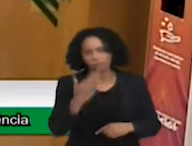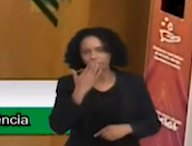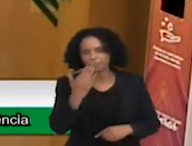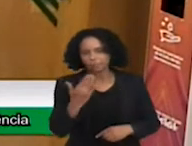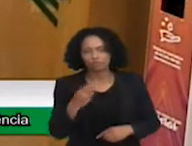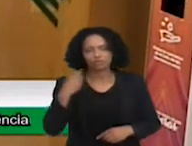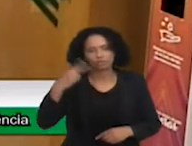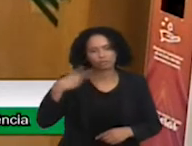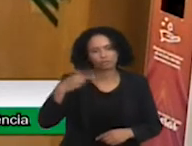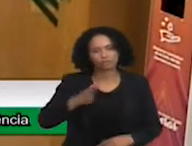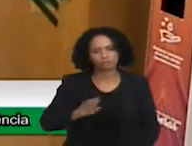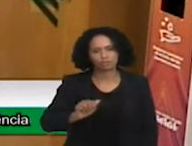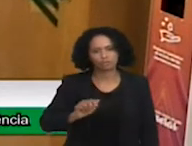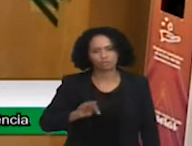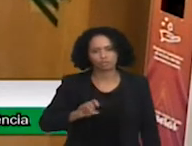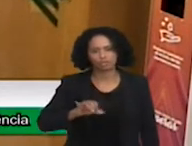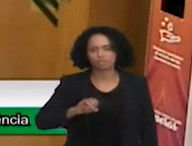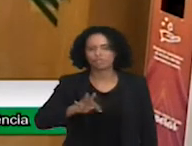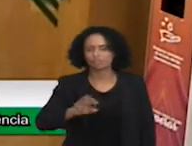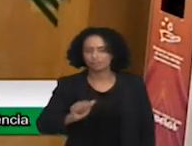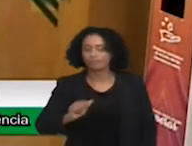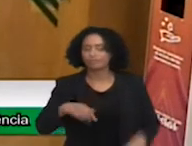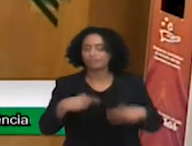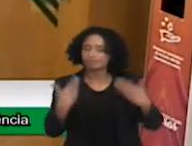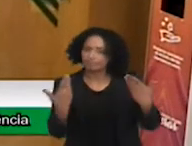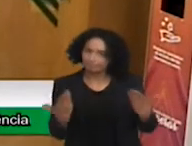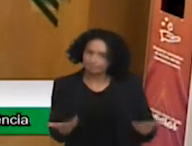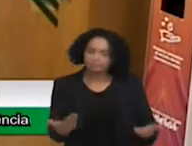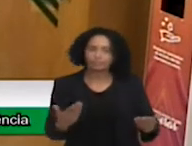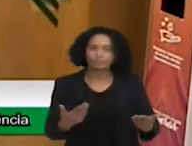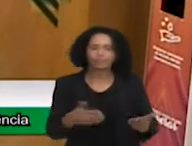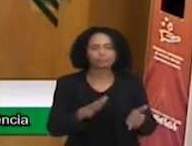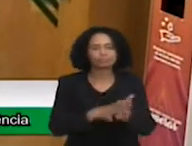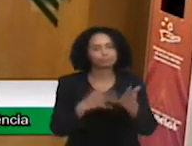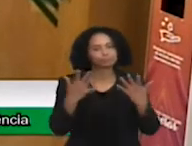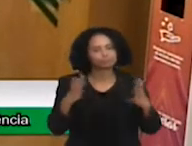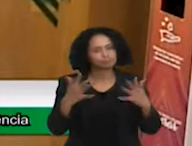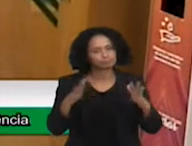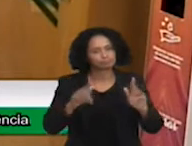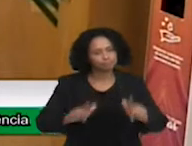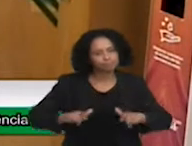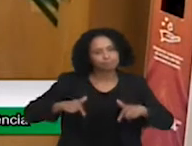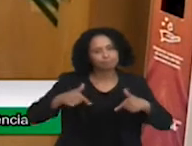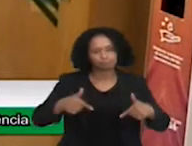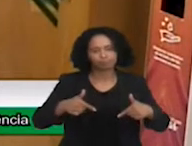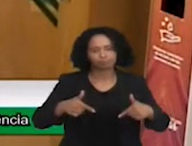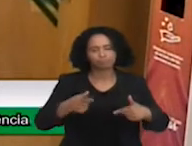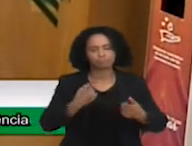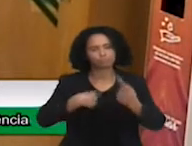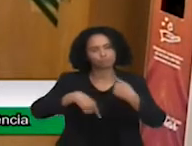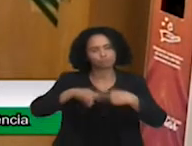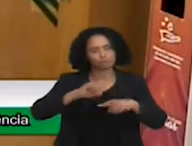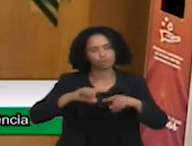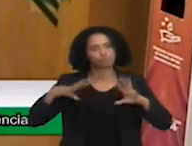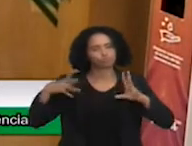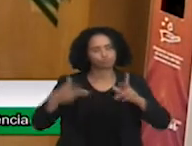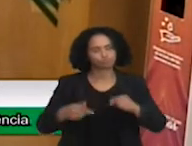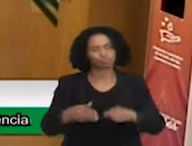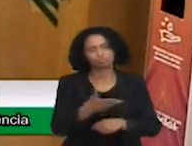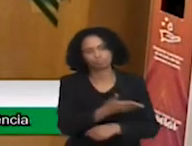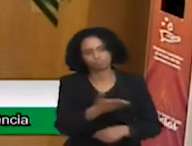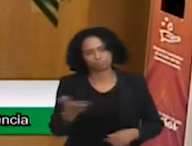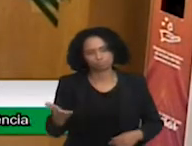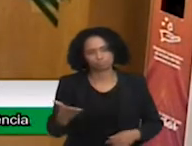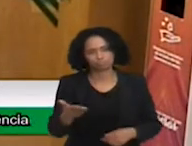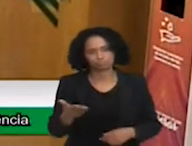Batista Comunidade. Parabenizo pela iniciativa e desejo sucesso a todos os envolvidos. Atenciosamente, Ribamar